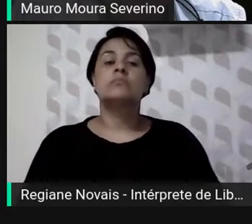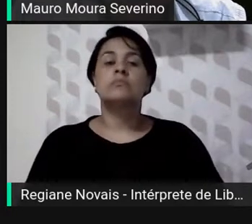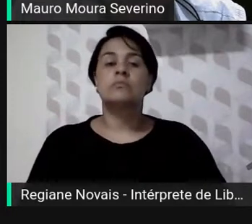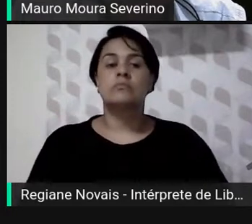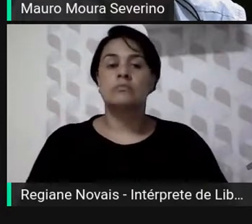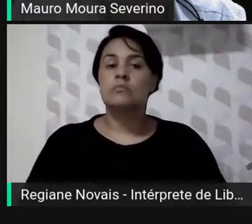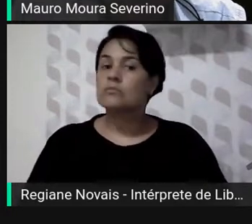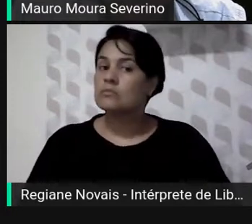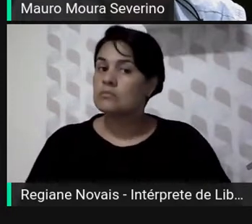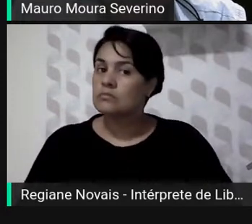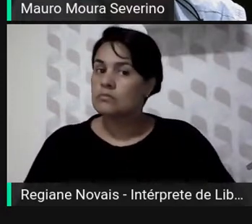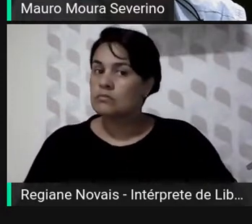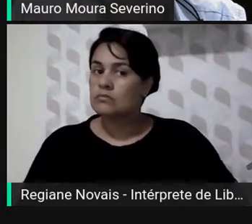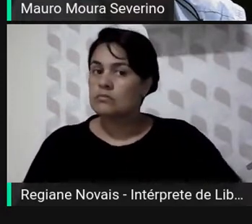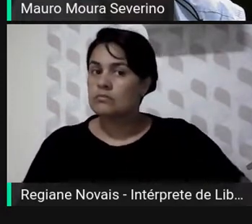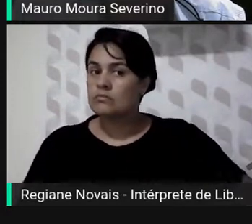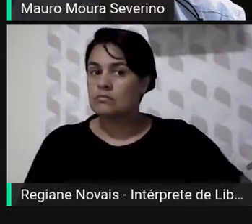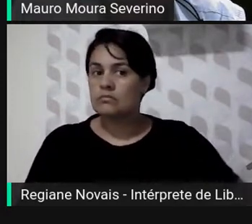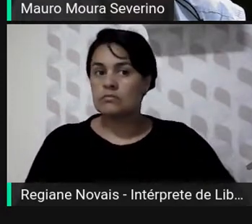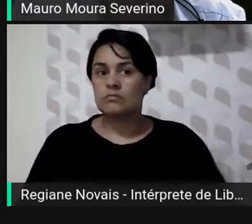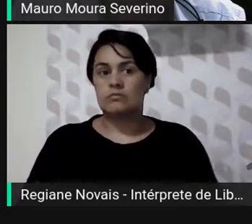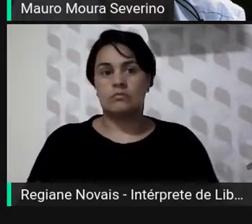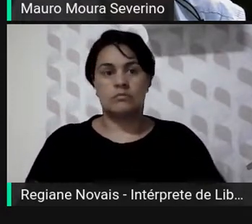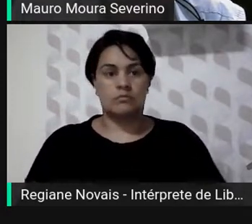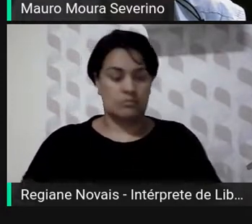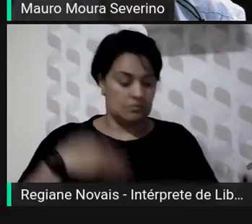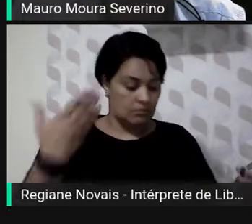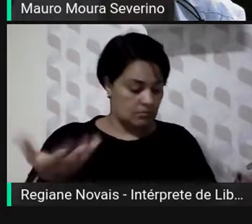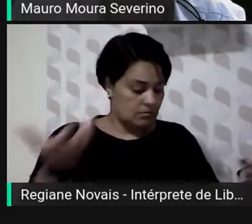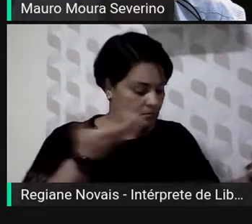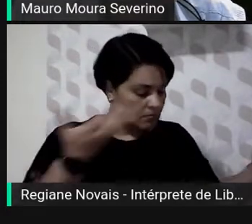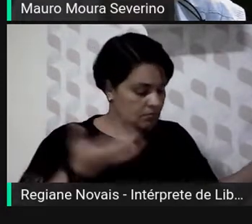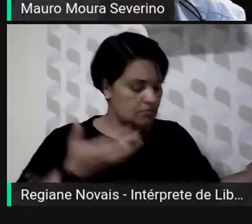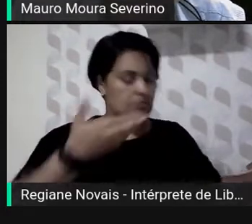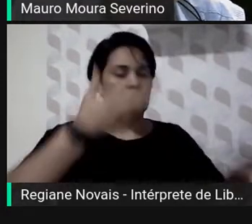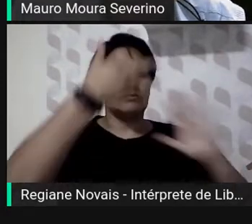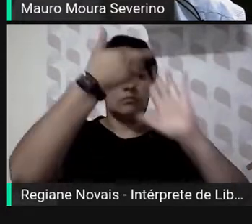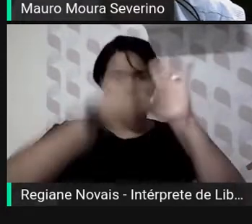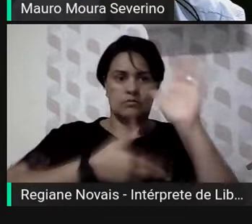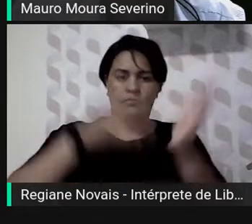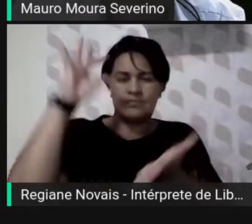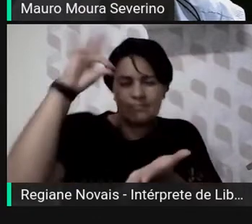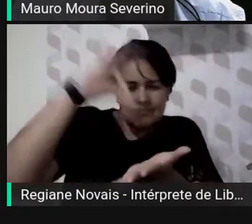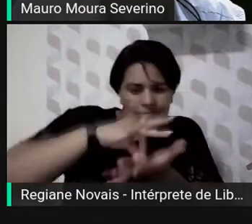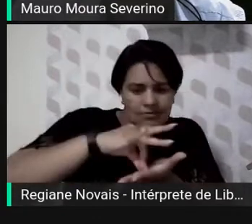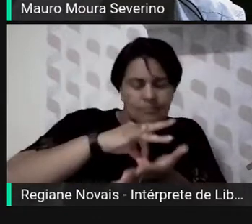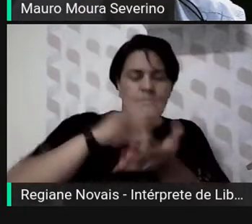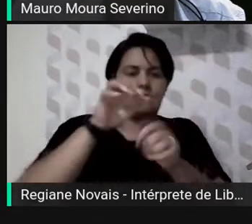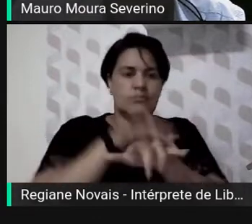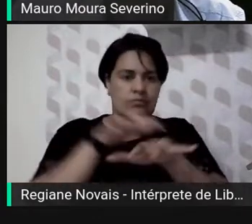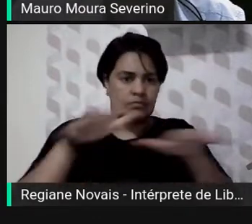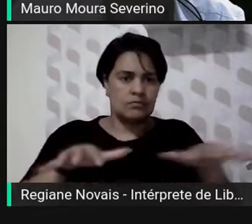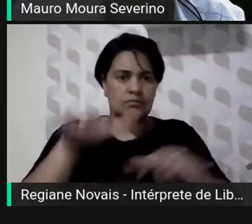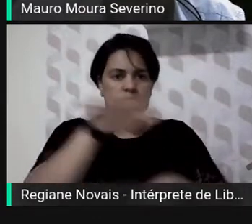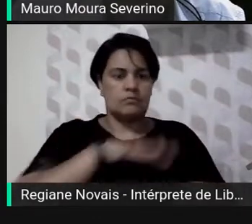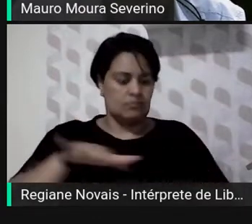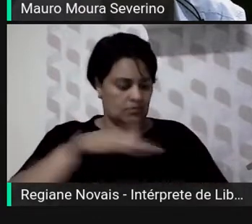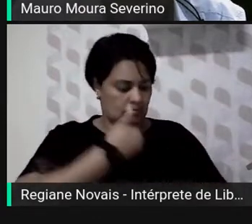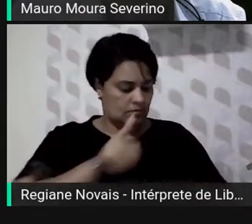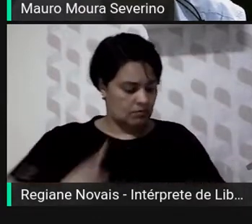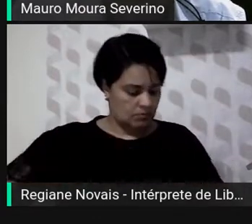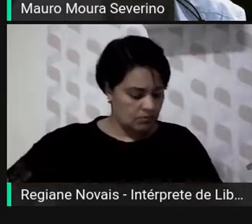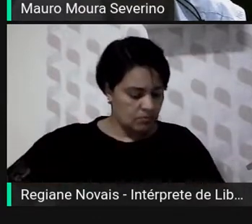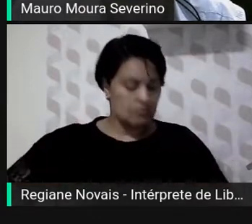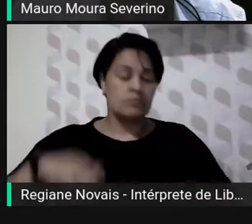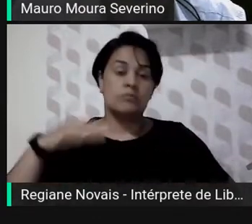2020, tentando regulamentar o teletrabalho ao setor público, mas condicionando esse teletrabalho